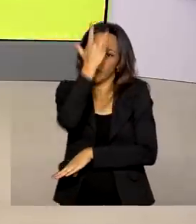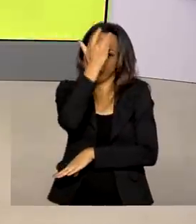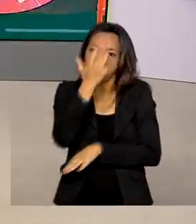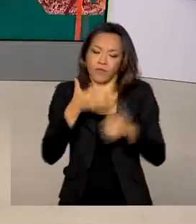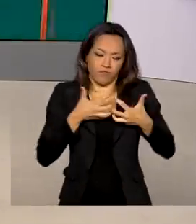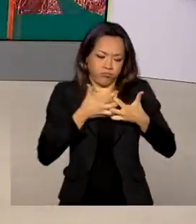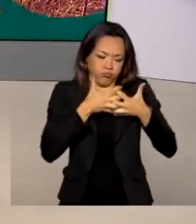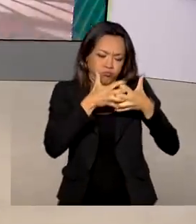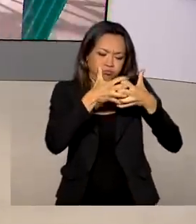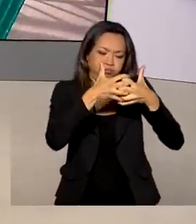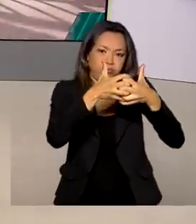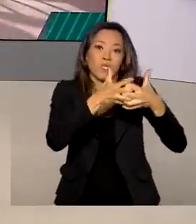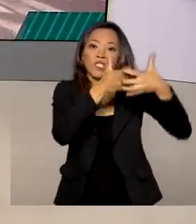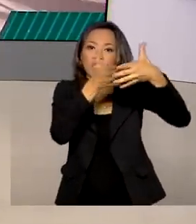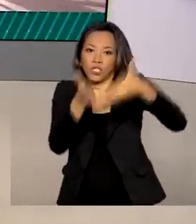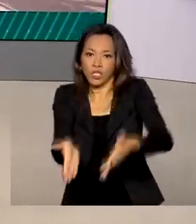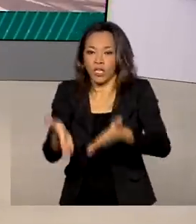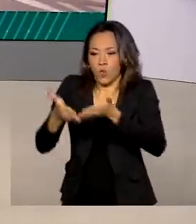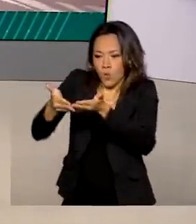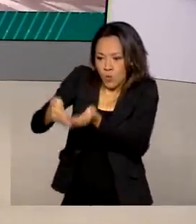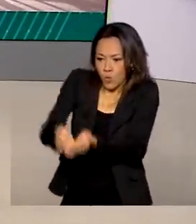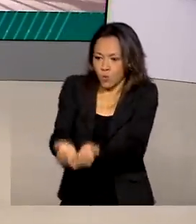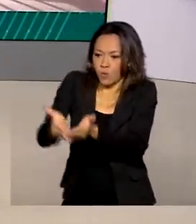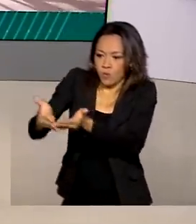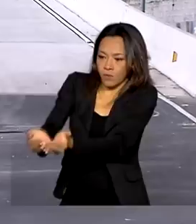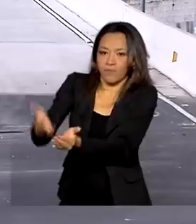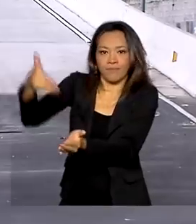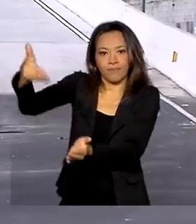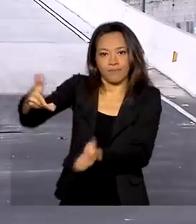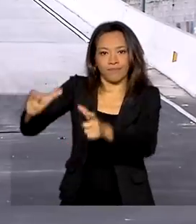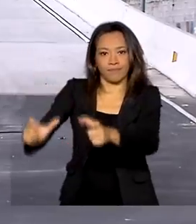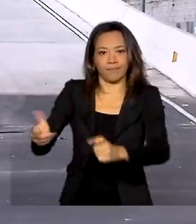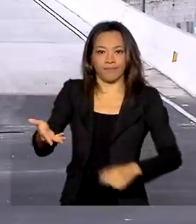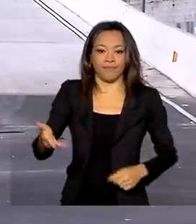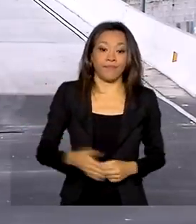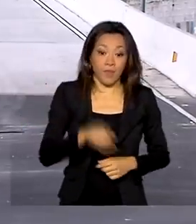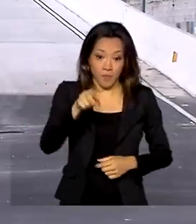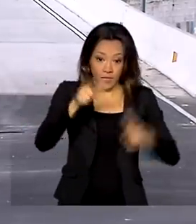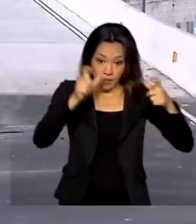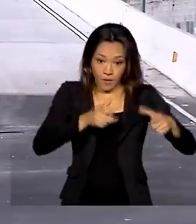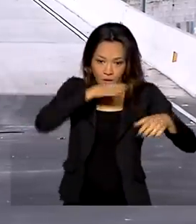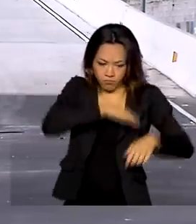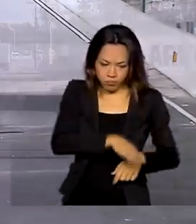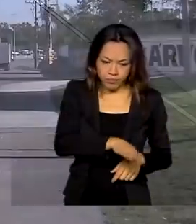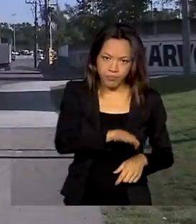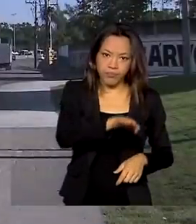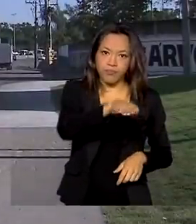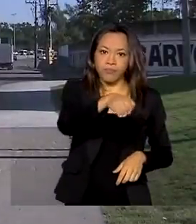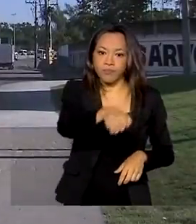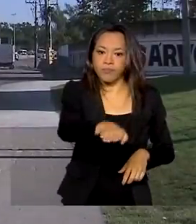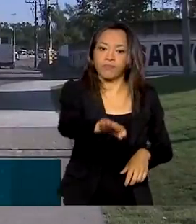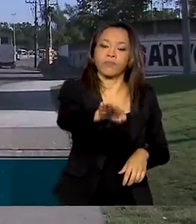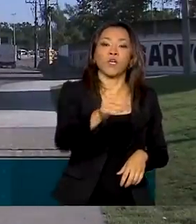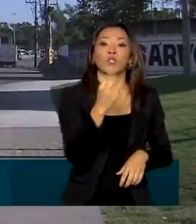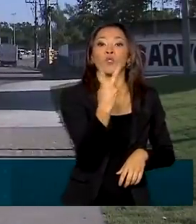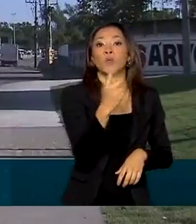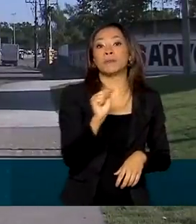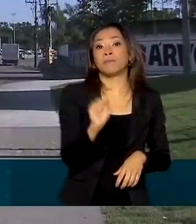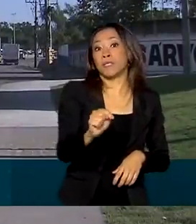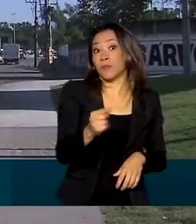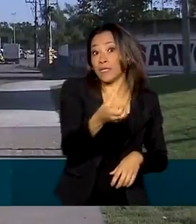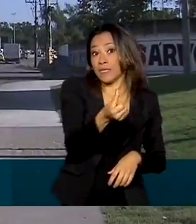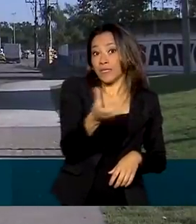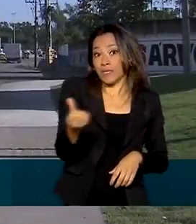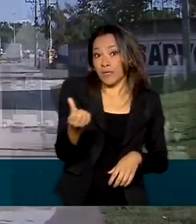que chegam no principal porto da cidade. Por essa pista, devem passar diariamente cerca de 2.600